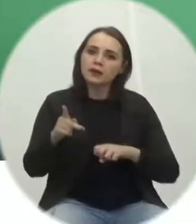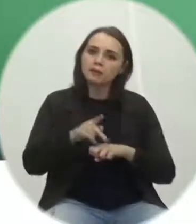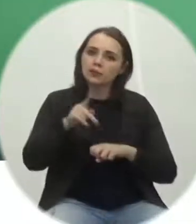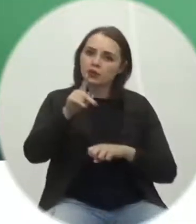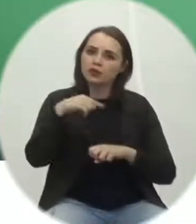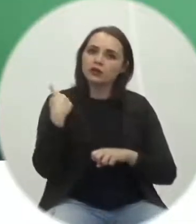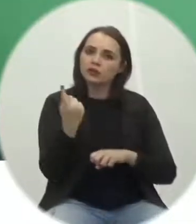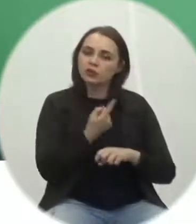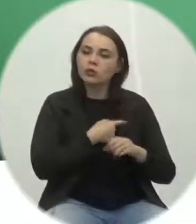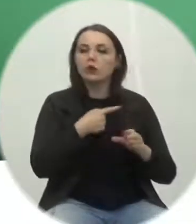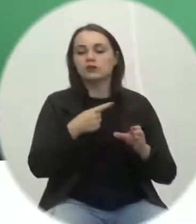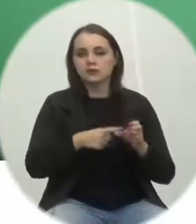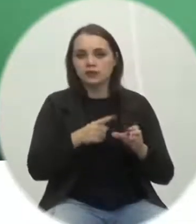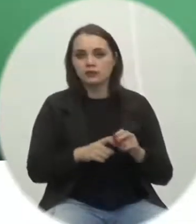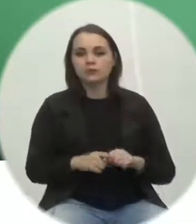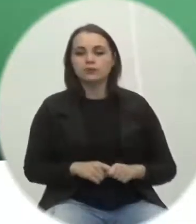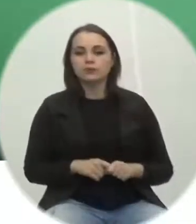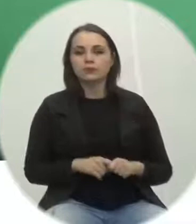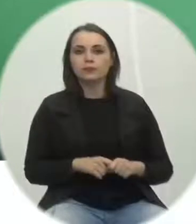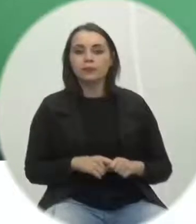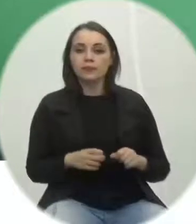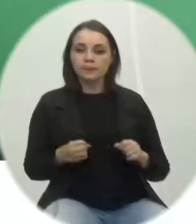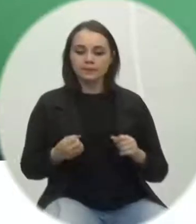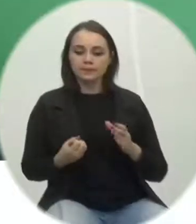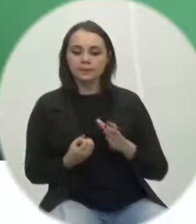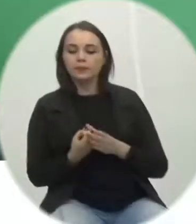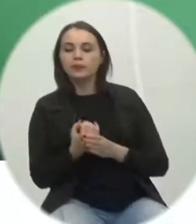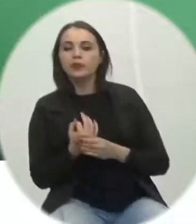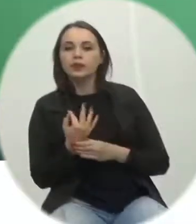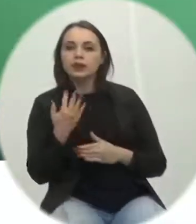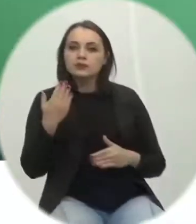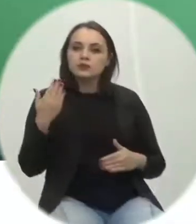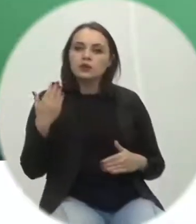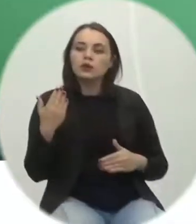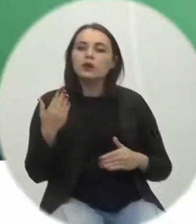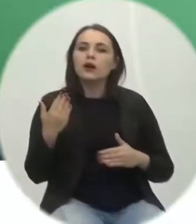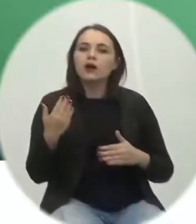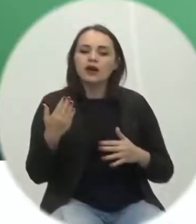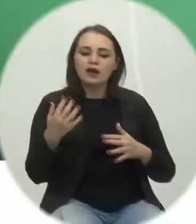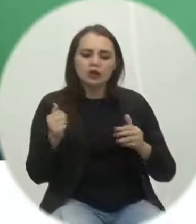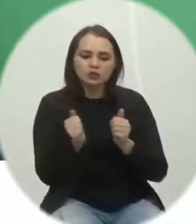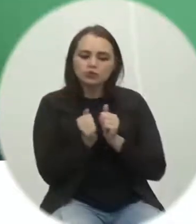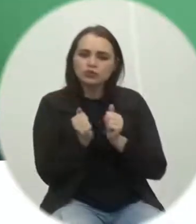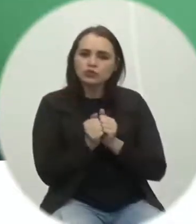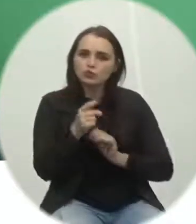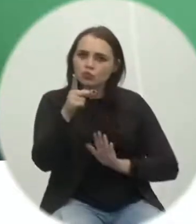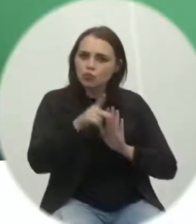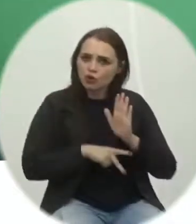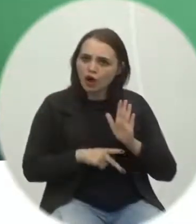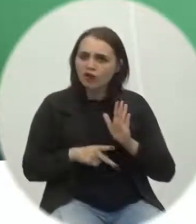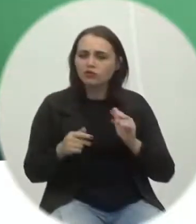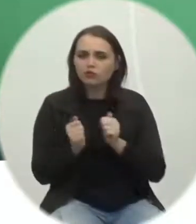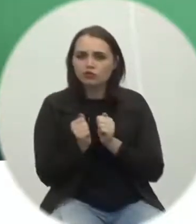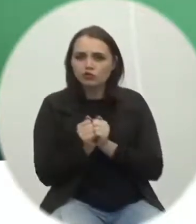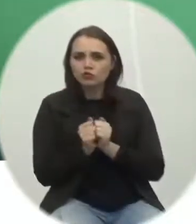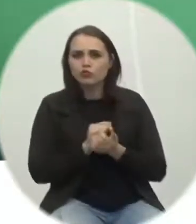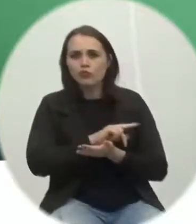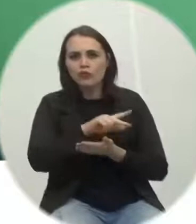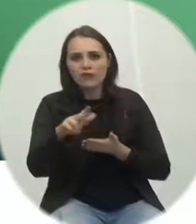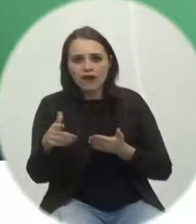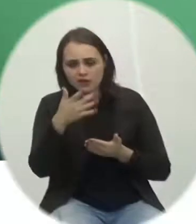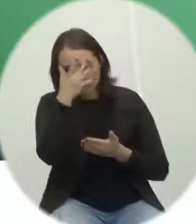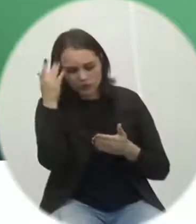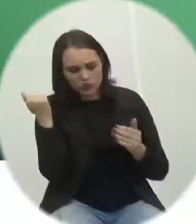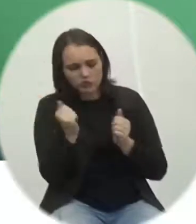município. Foi uma criação, uma construção bastante coletiva desse nosso substitutivo,